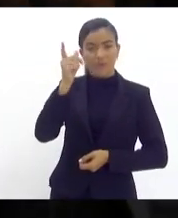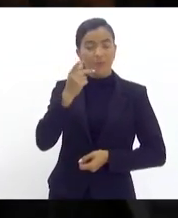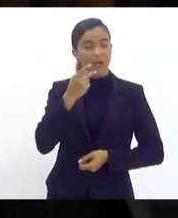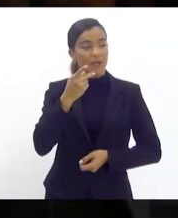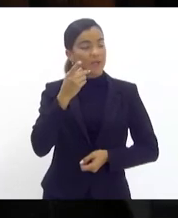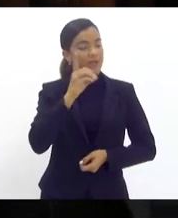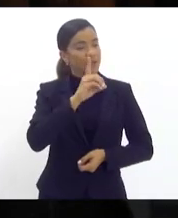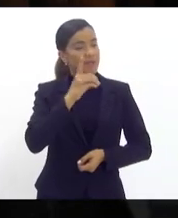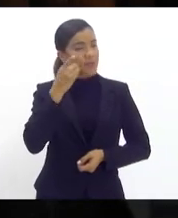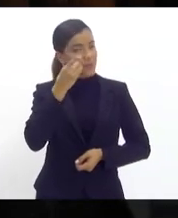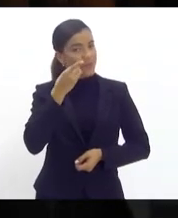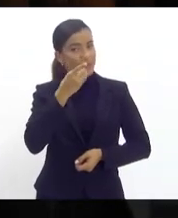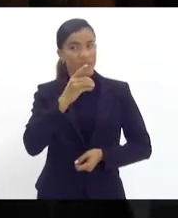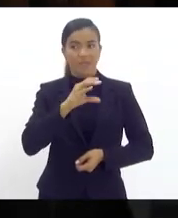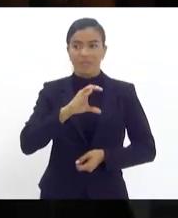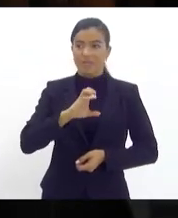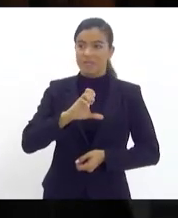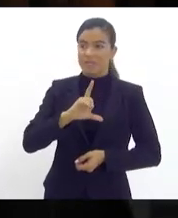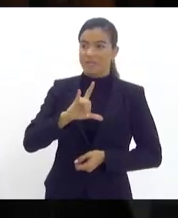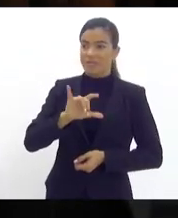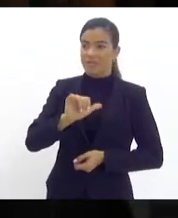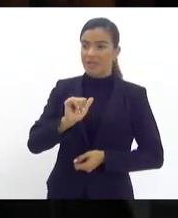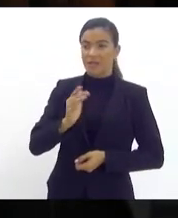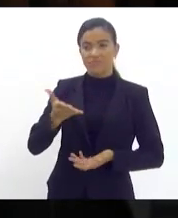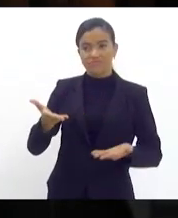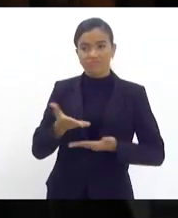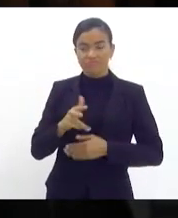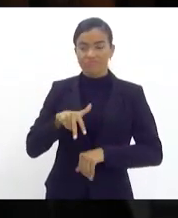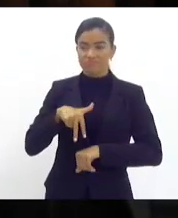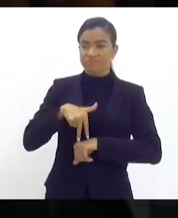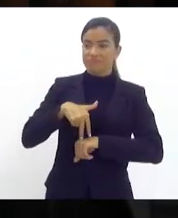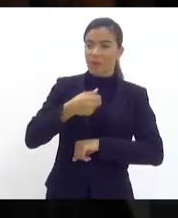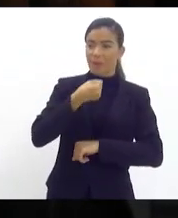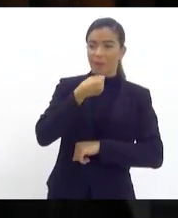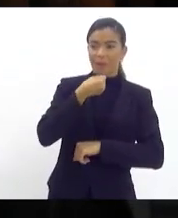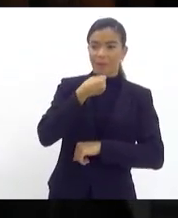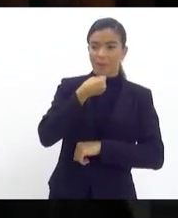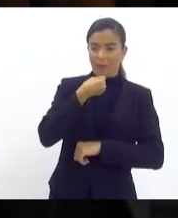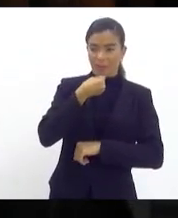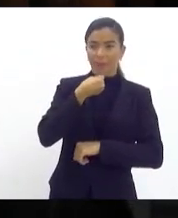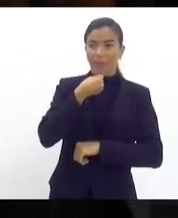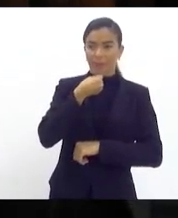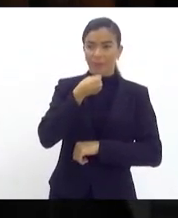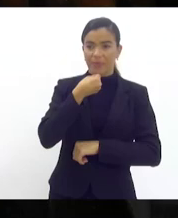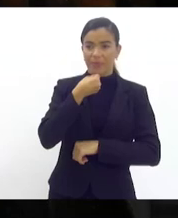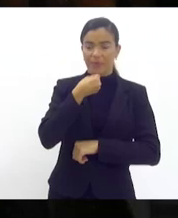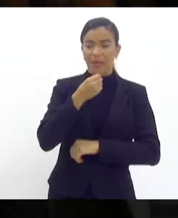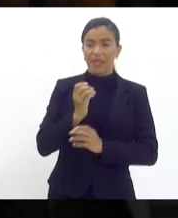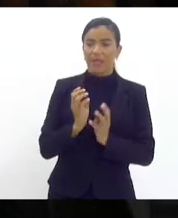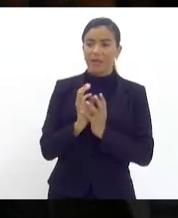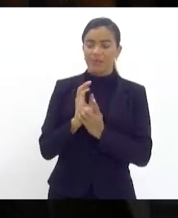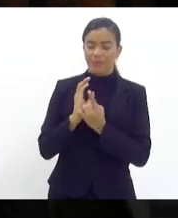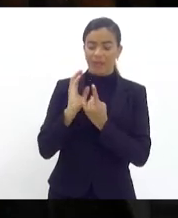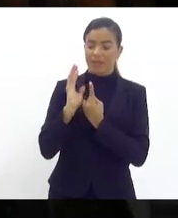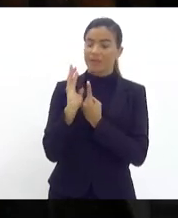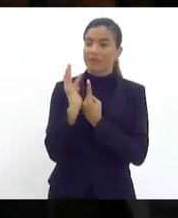Célia ocupo aqui nesse momento a tribuna